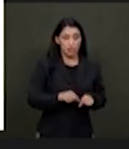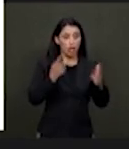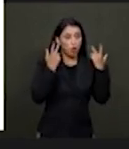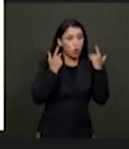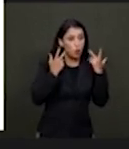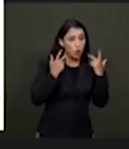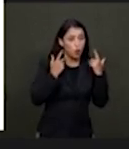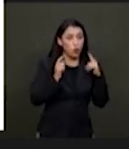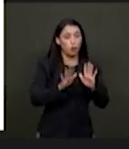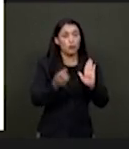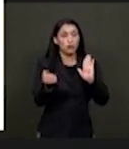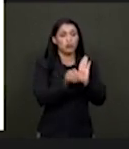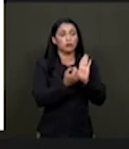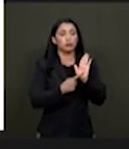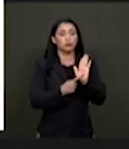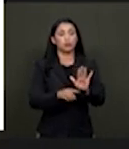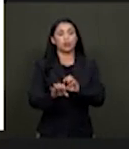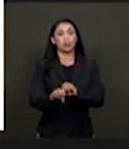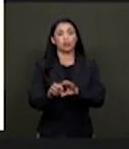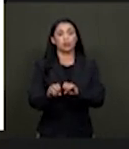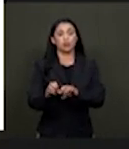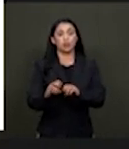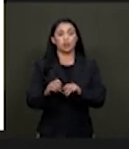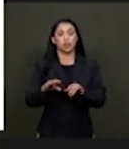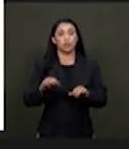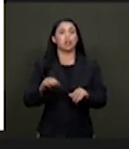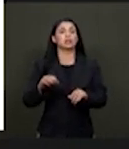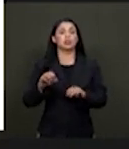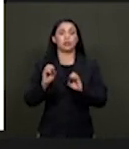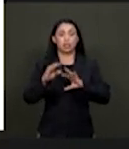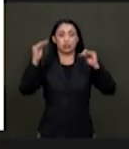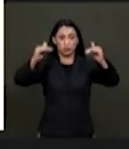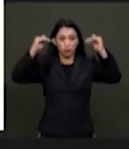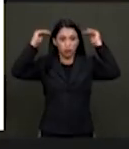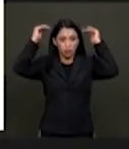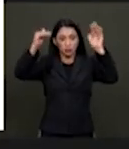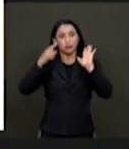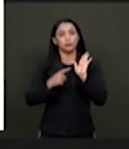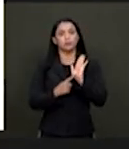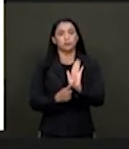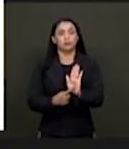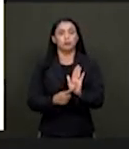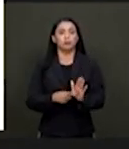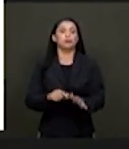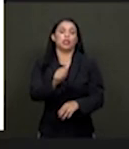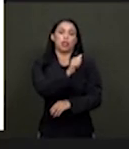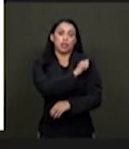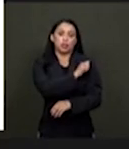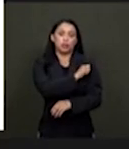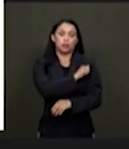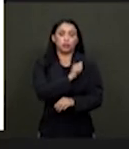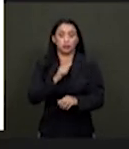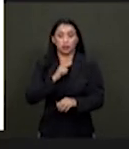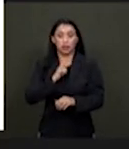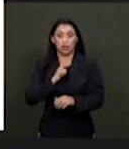registrados, dados de licença escolar e de educação no ensino superior atestam avanços dos alunos no percurso escolar. Mas eu gostaria ainda